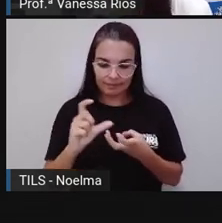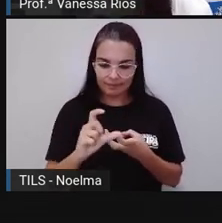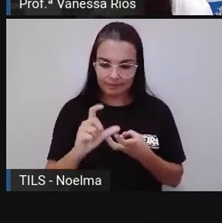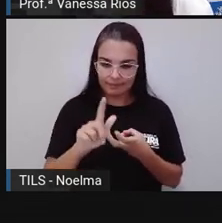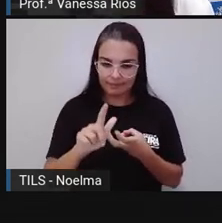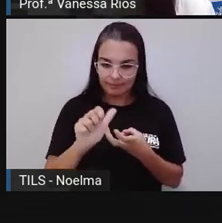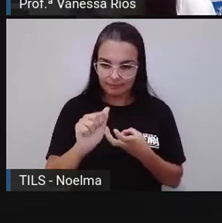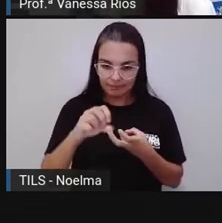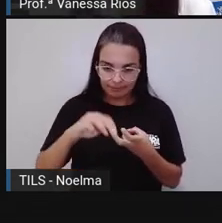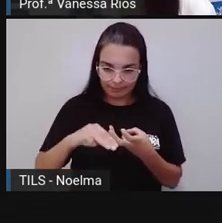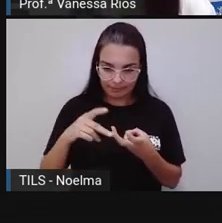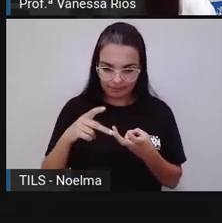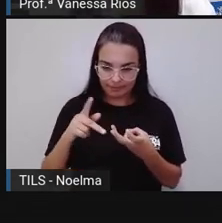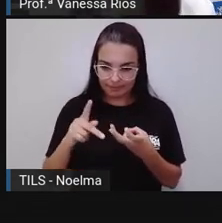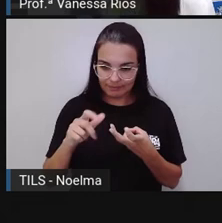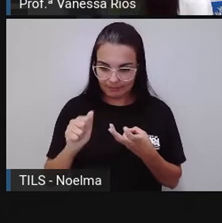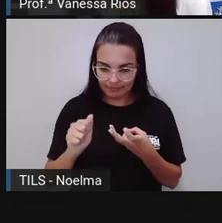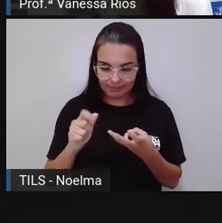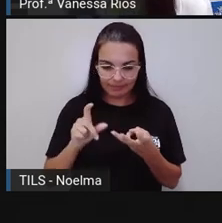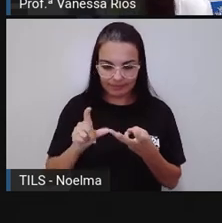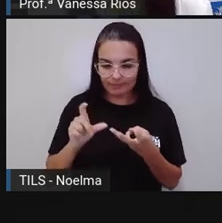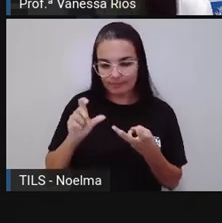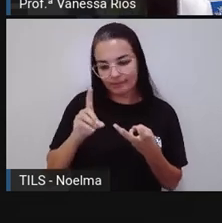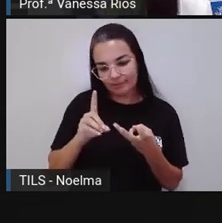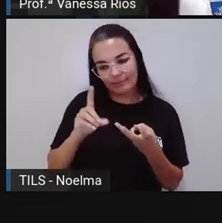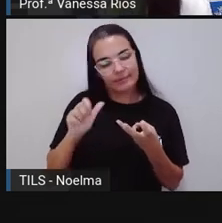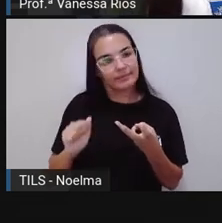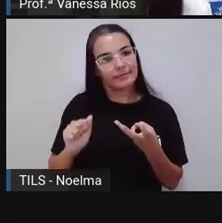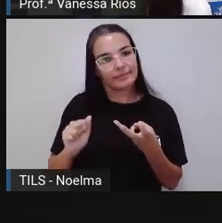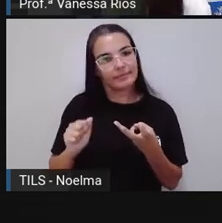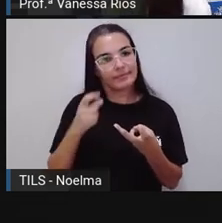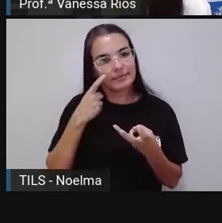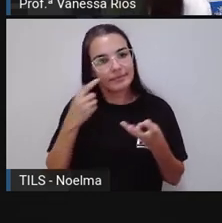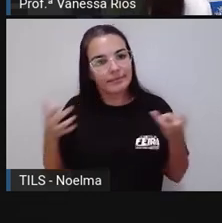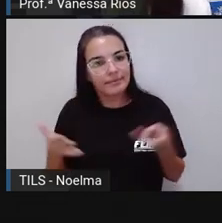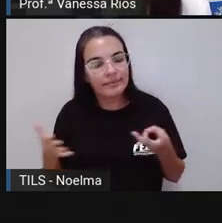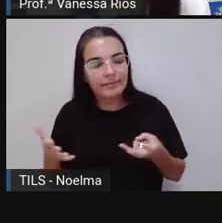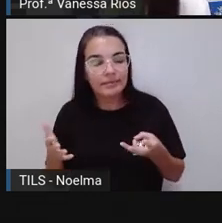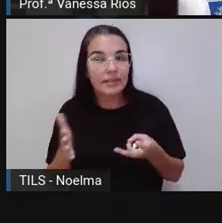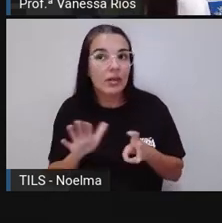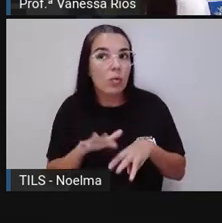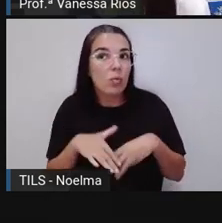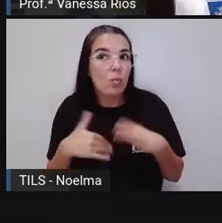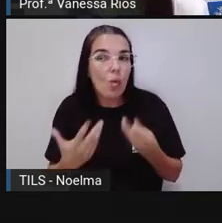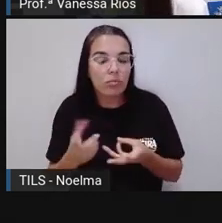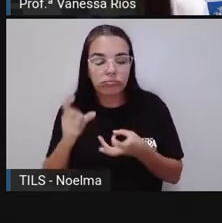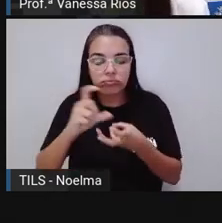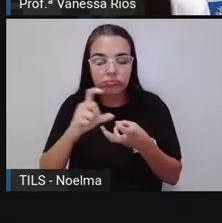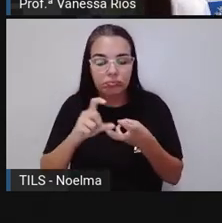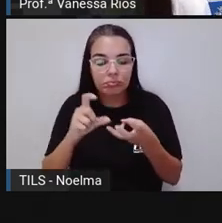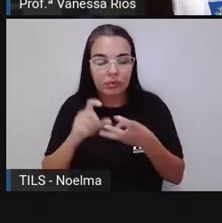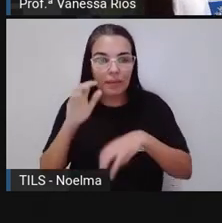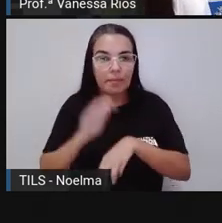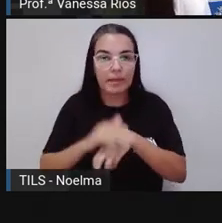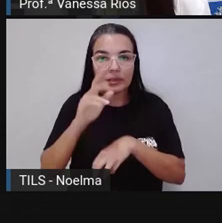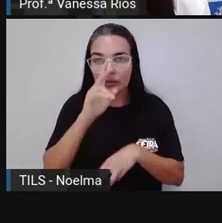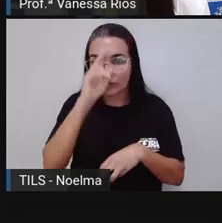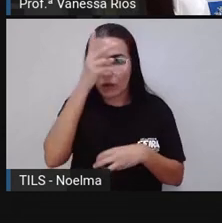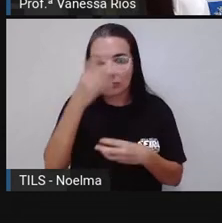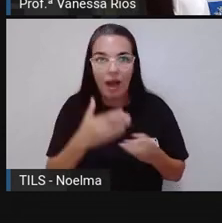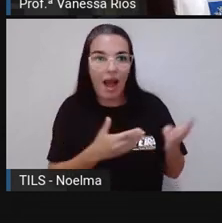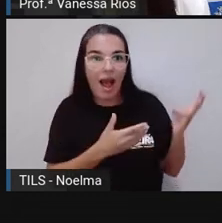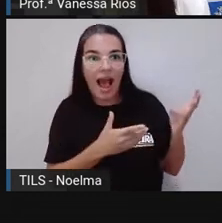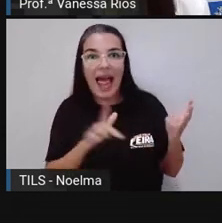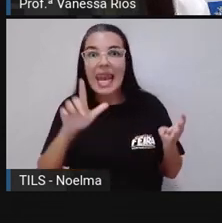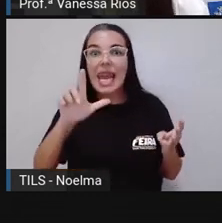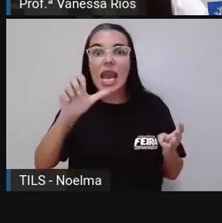-pa-da. Nós precisamos agora identificar a sua sílaba tônica. Então vamos lá